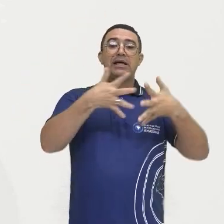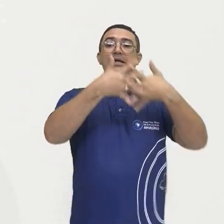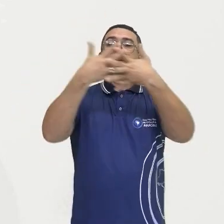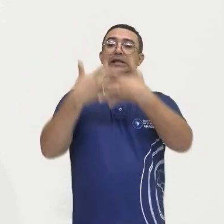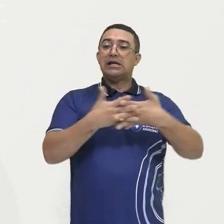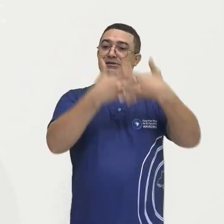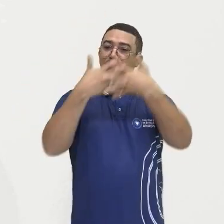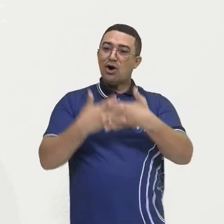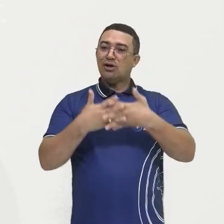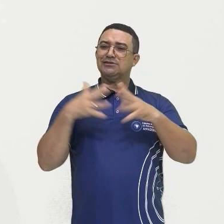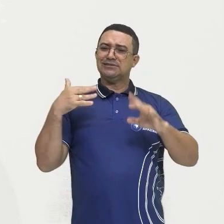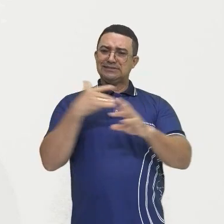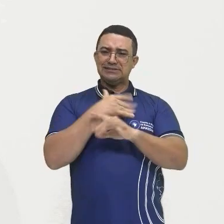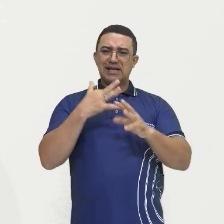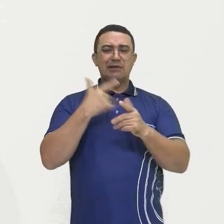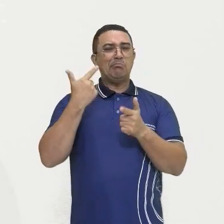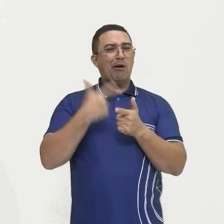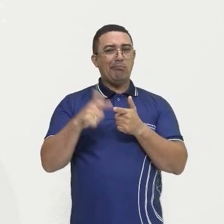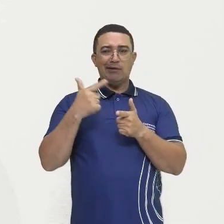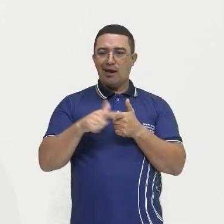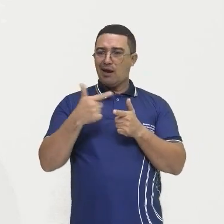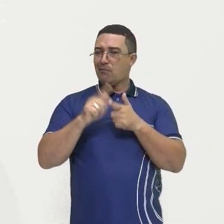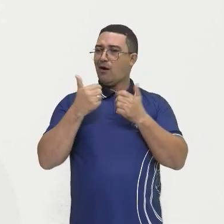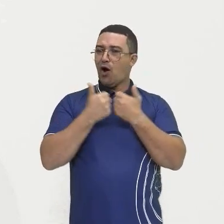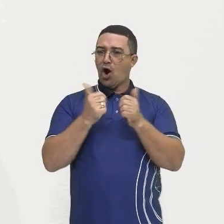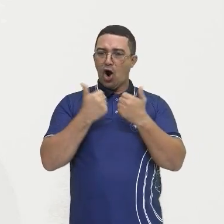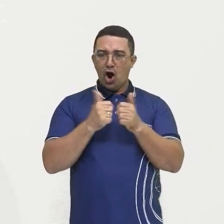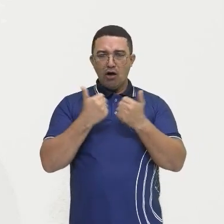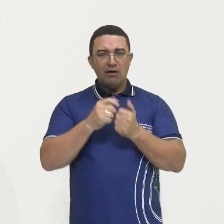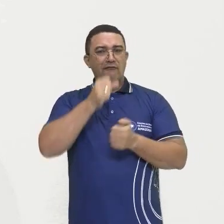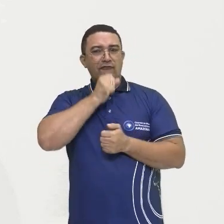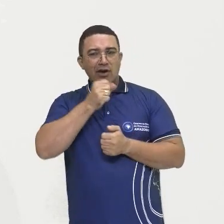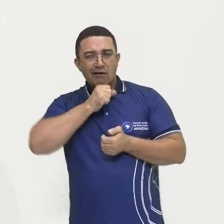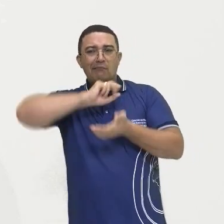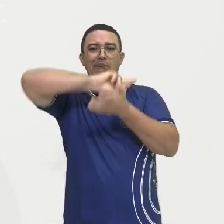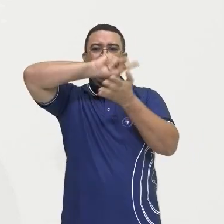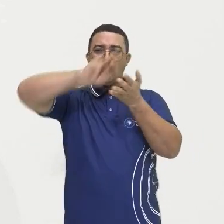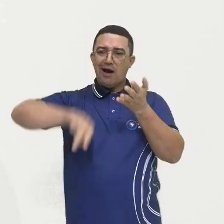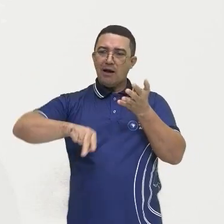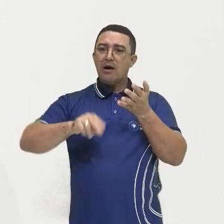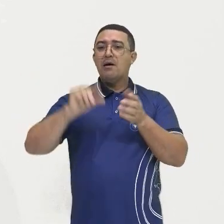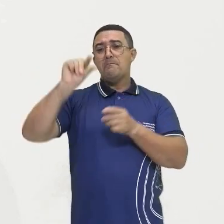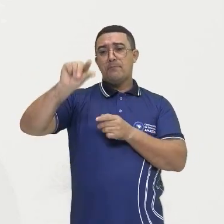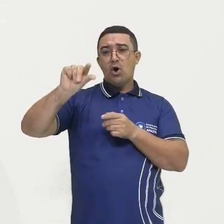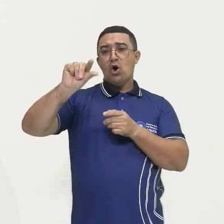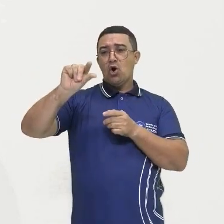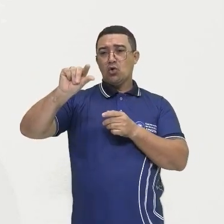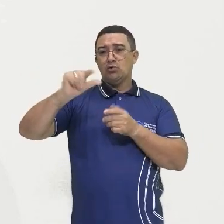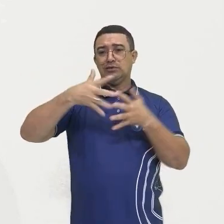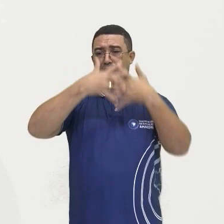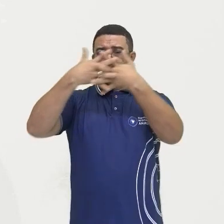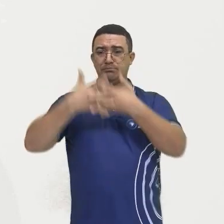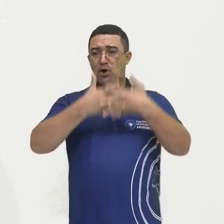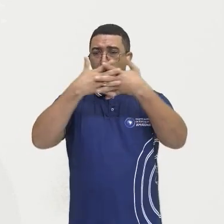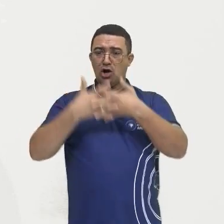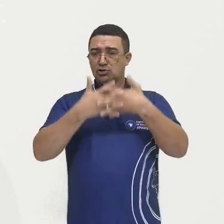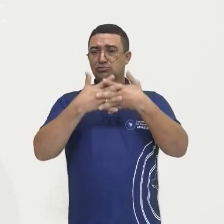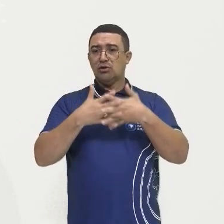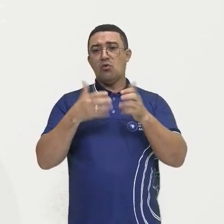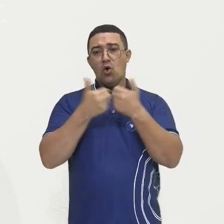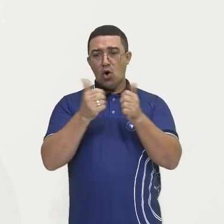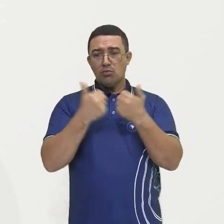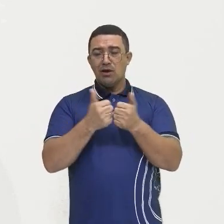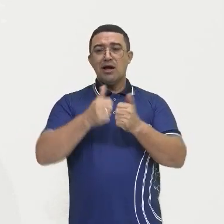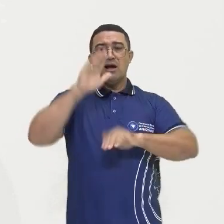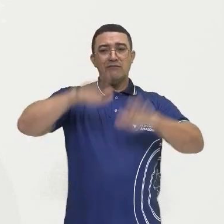urbano, né? Os problemas que não vai estar ali disponível em grande número para a população, a população vai sofrer ali mais